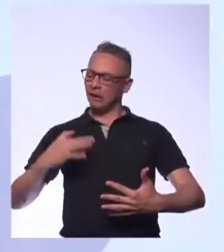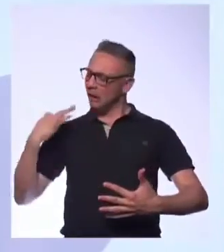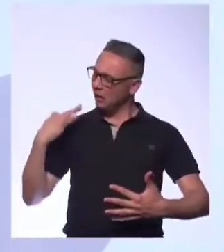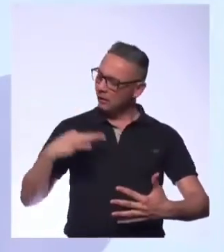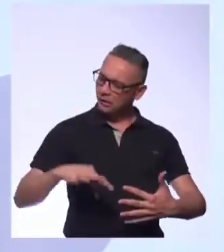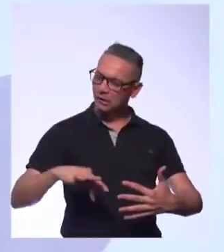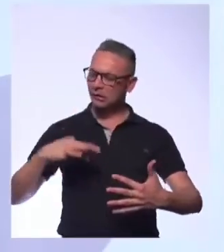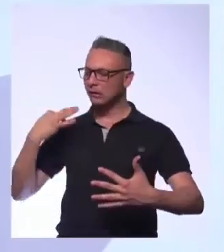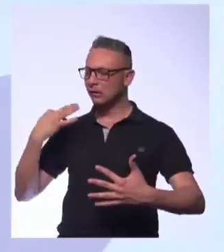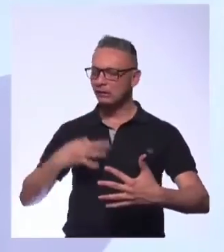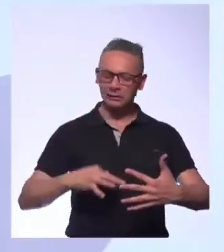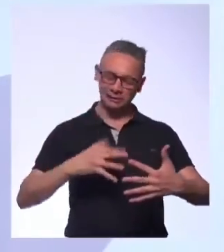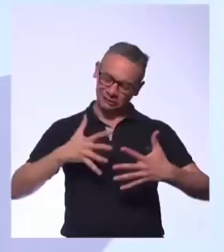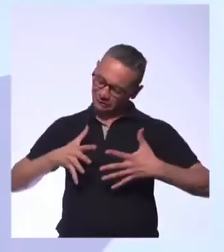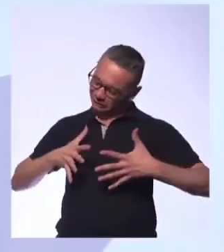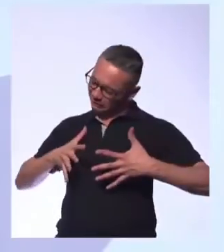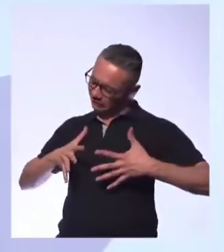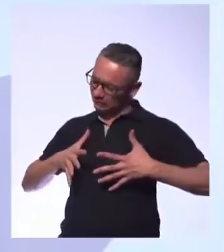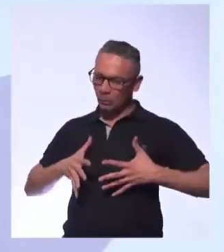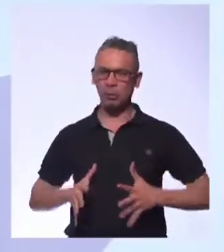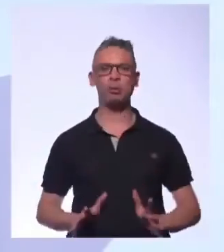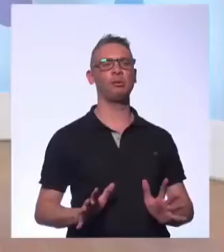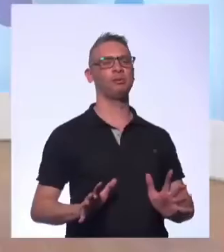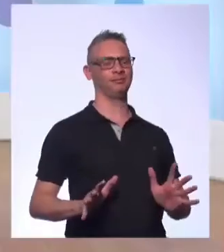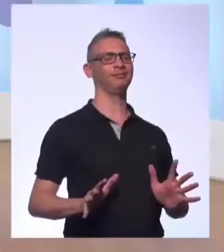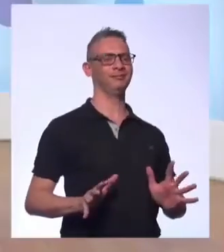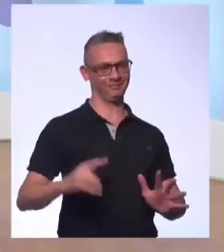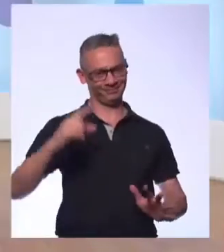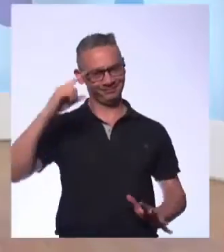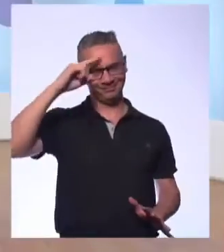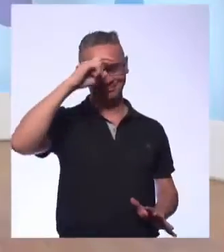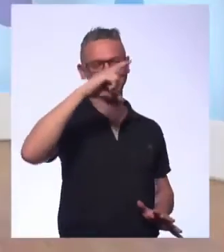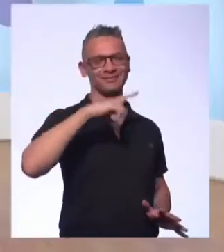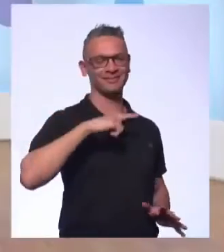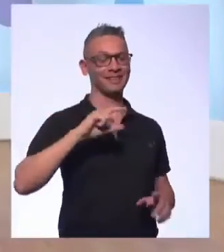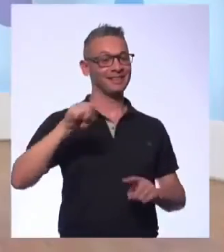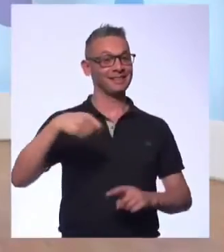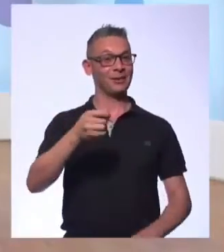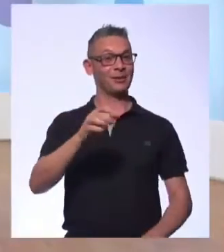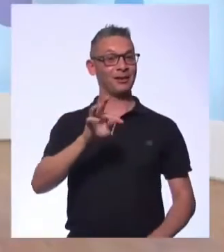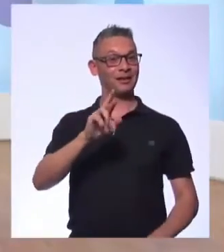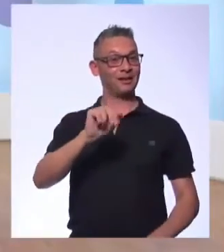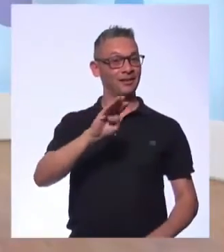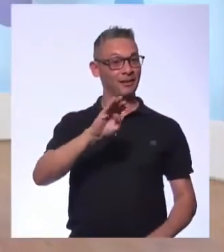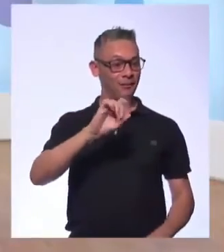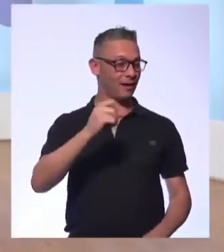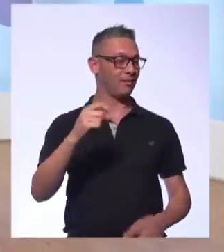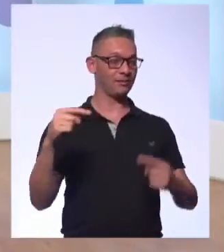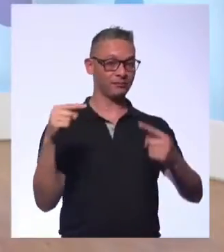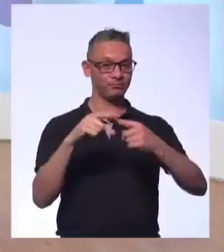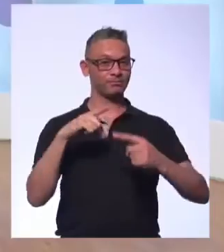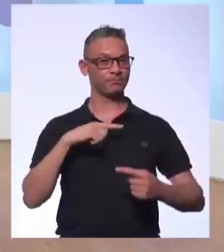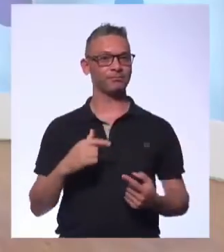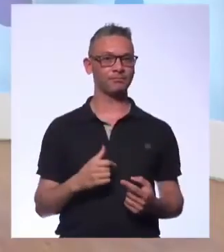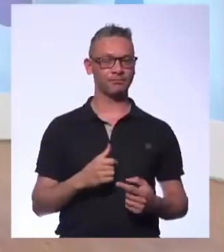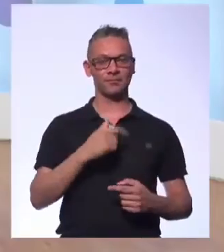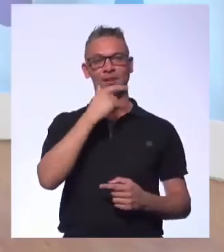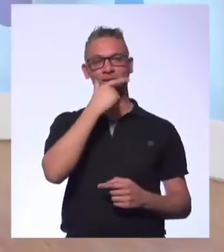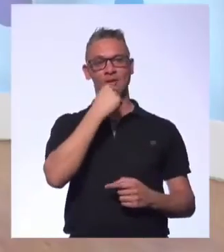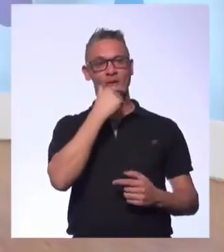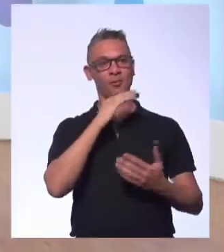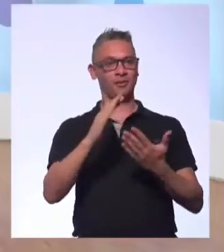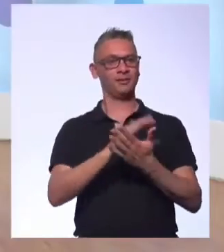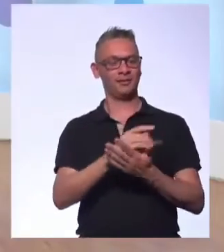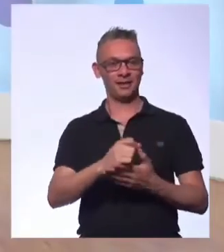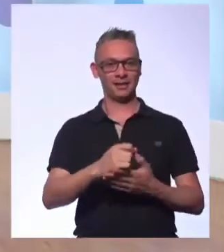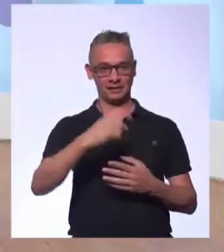Algo oneroso, pesado. Mas também está na nossa cultura ocidental, porque é um dos castigos, quando o homem é expulso do paraíso,